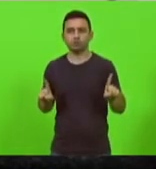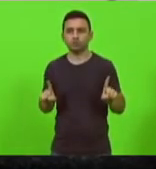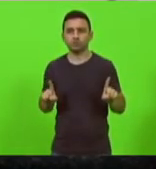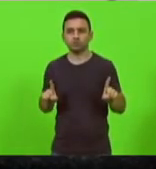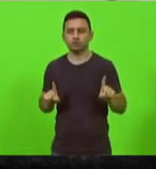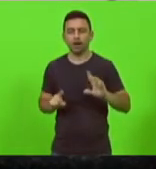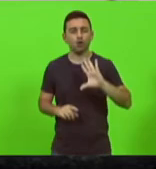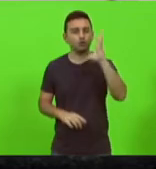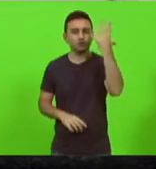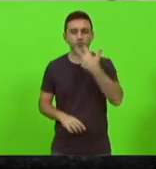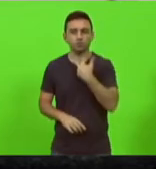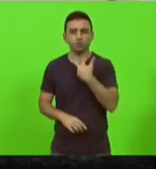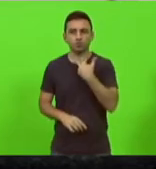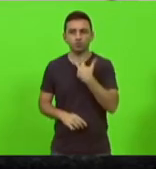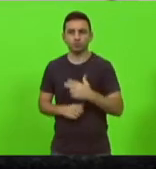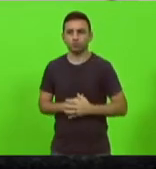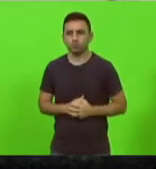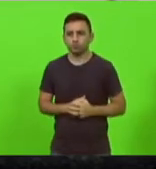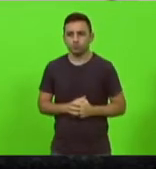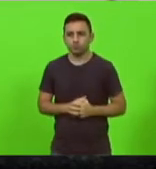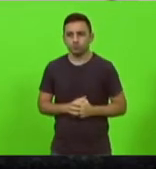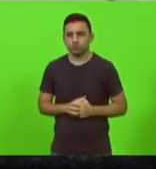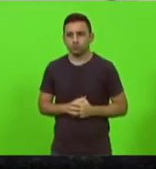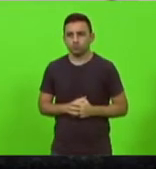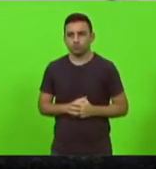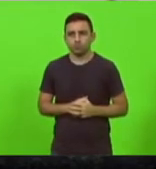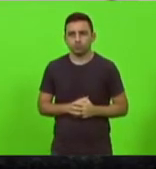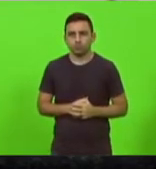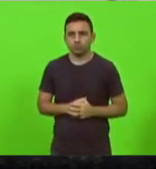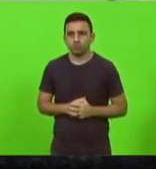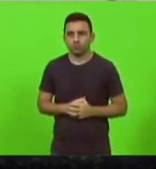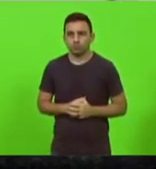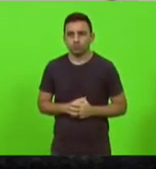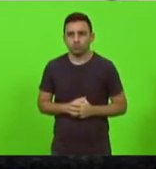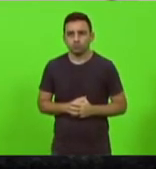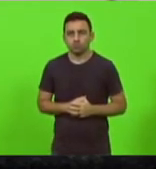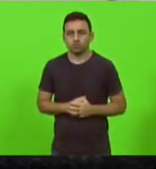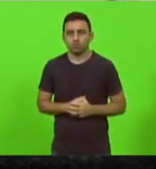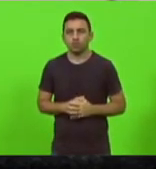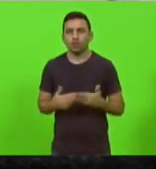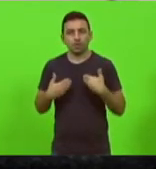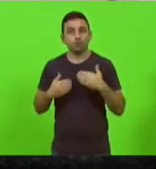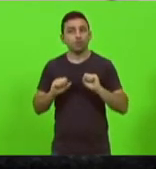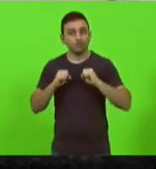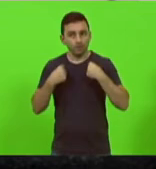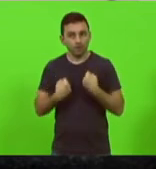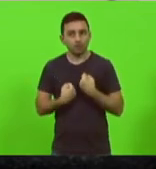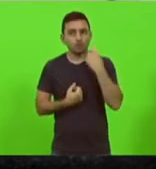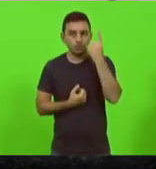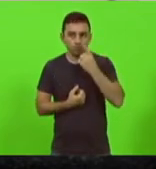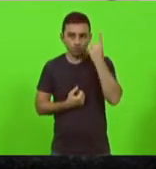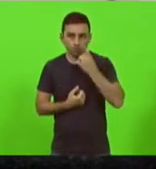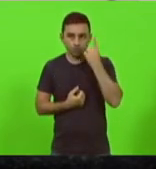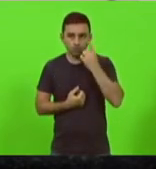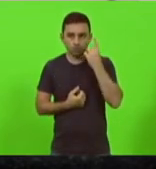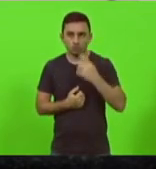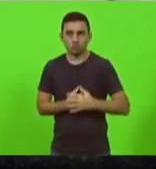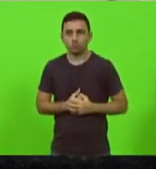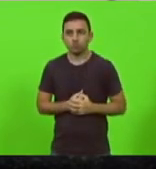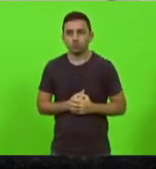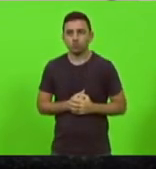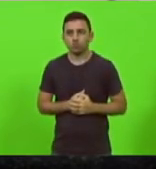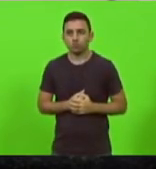acontecer agora eu quero minha resposta estou estou defendendo os deputados como presidente agora aqui